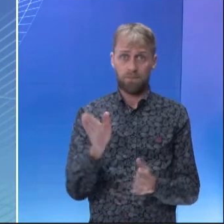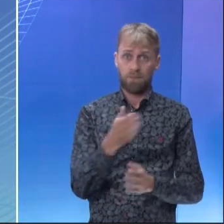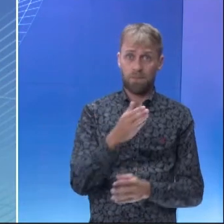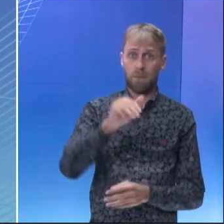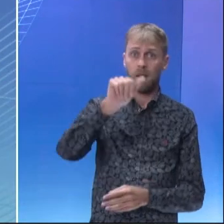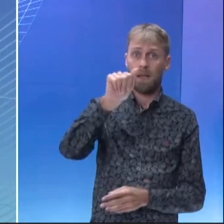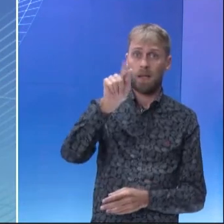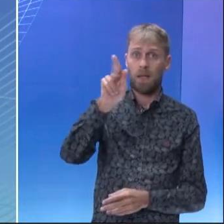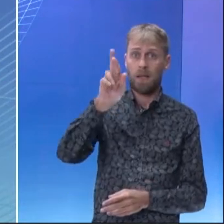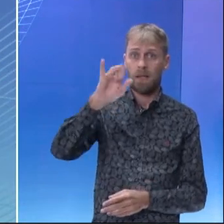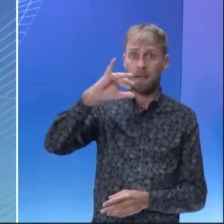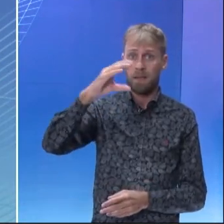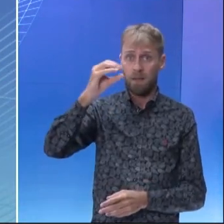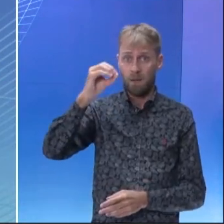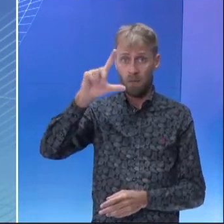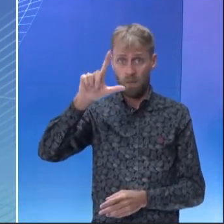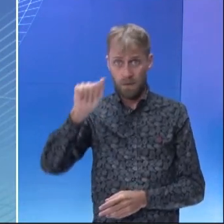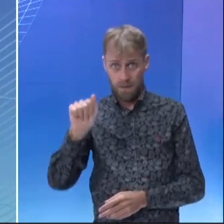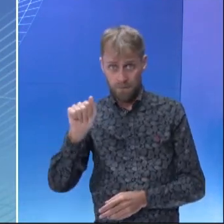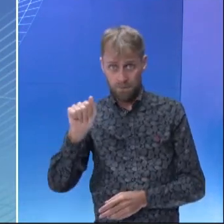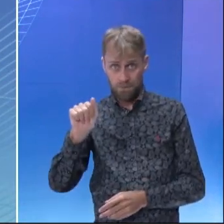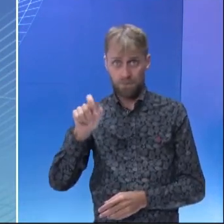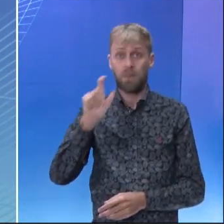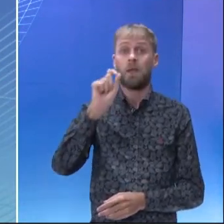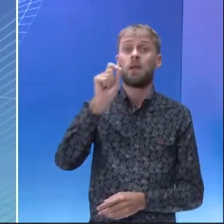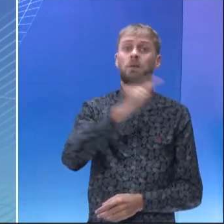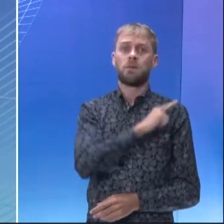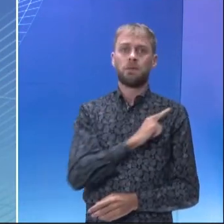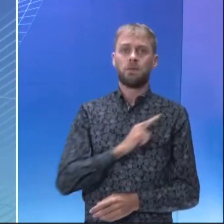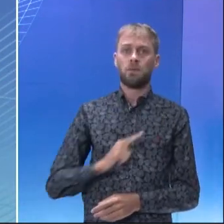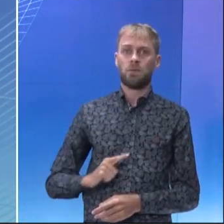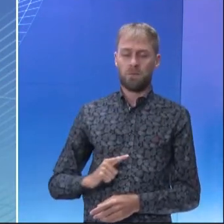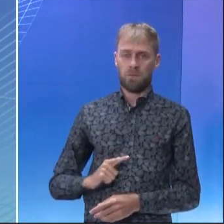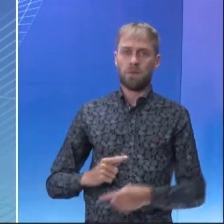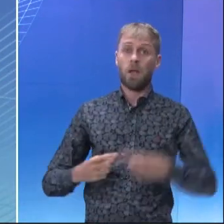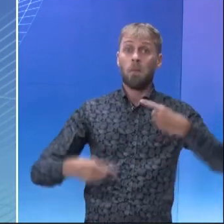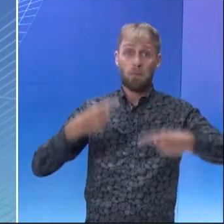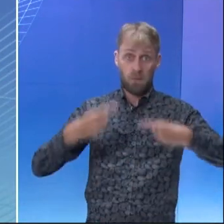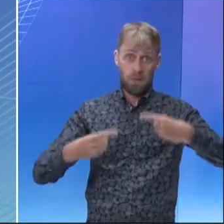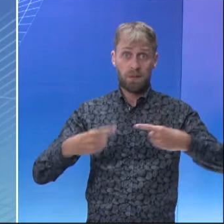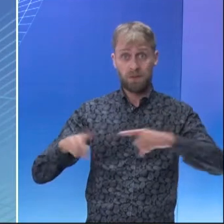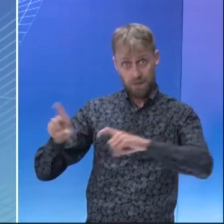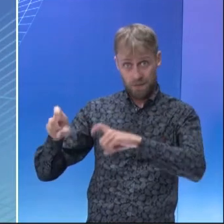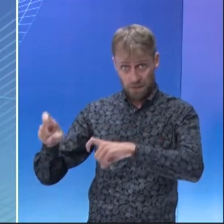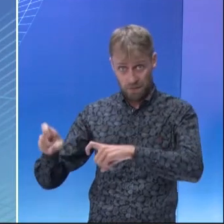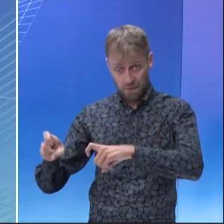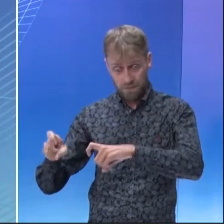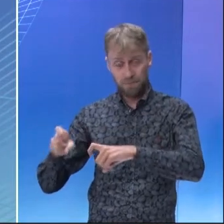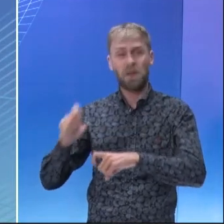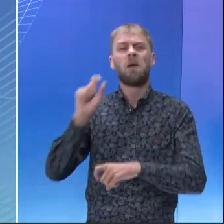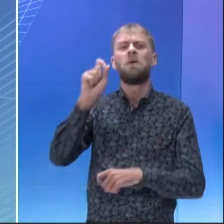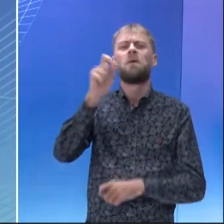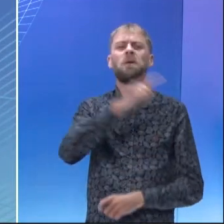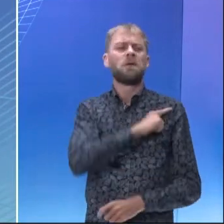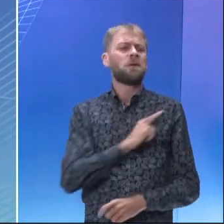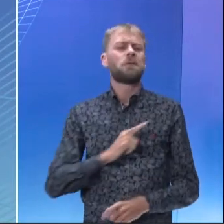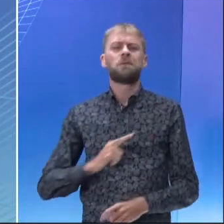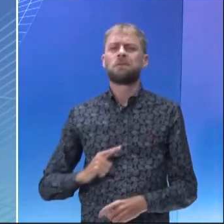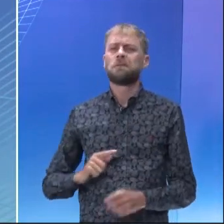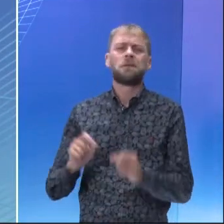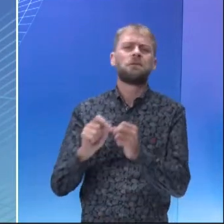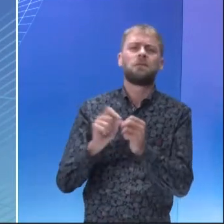iniciativas governamentais, são as ações do governo voltada para o campo, para a produtividade,